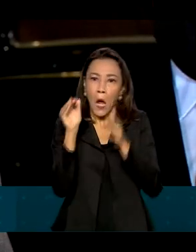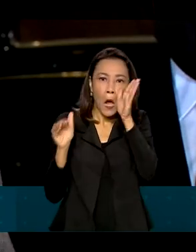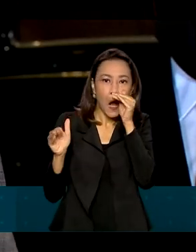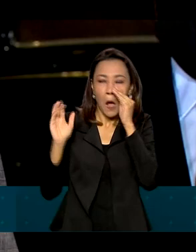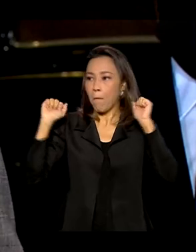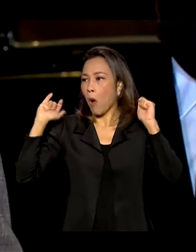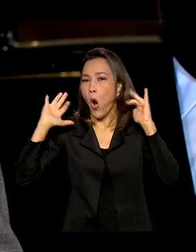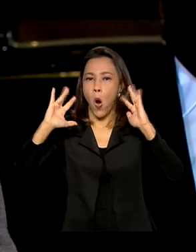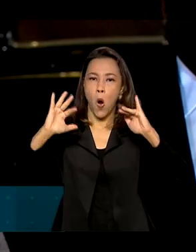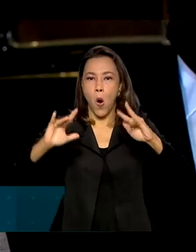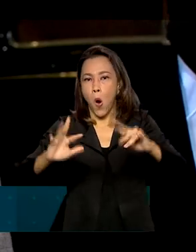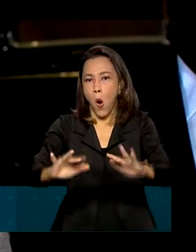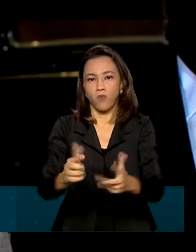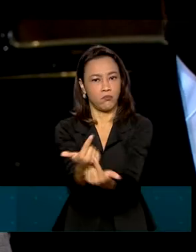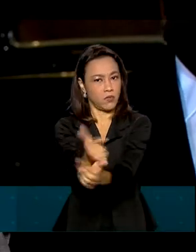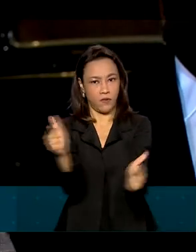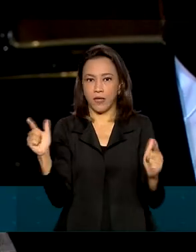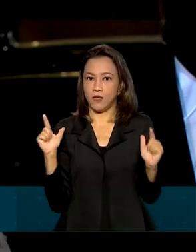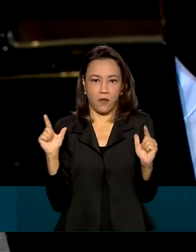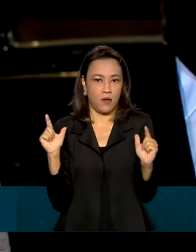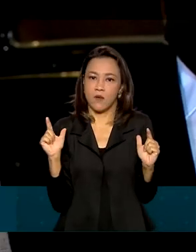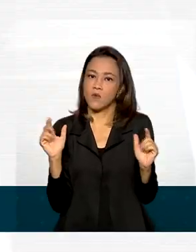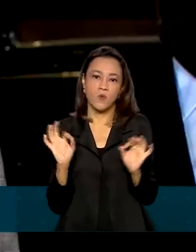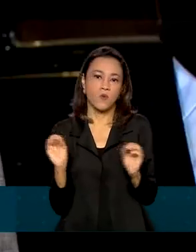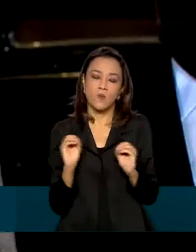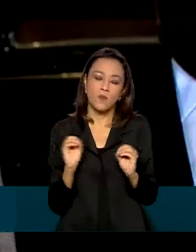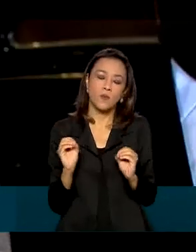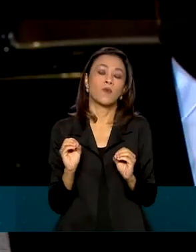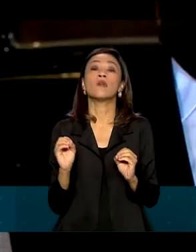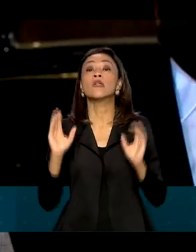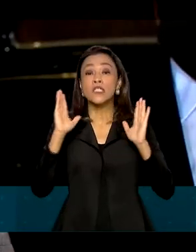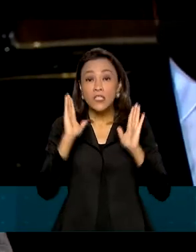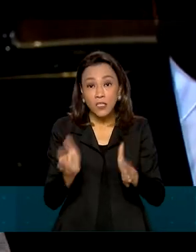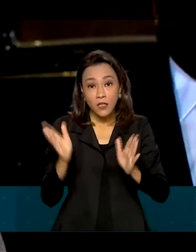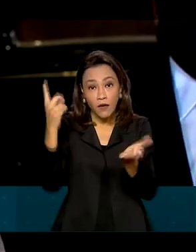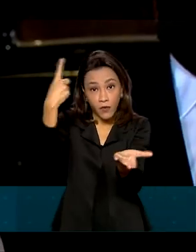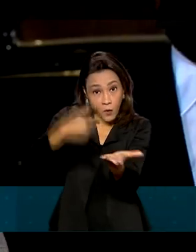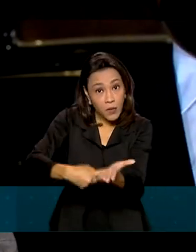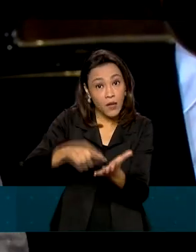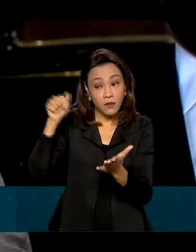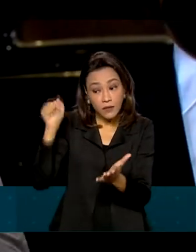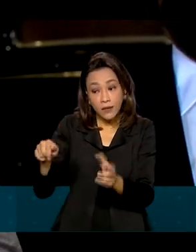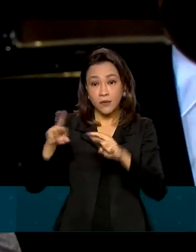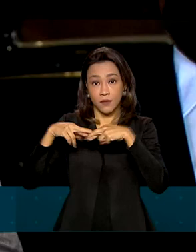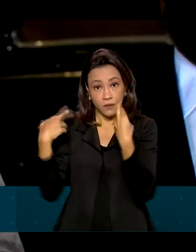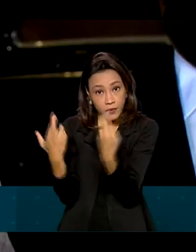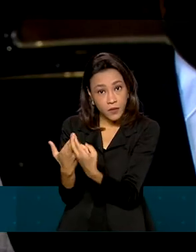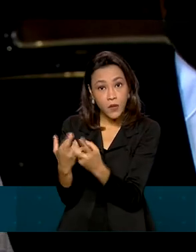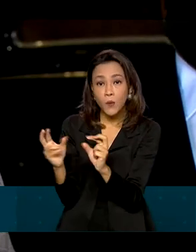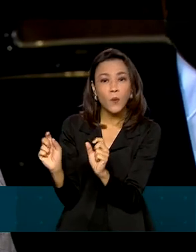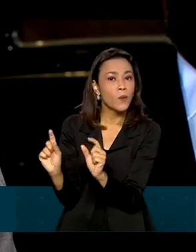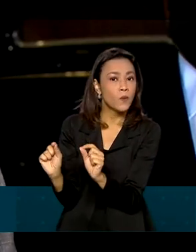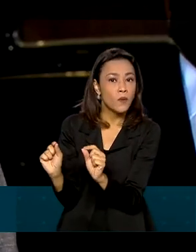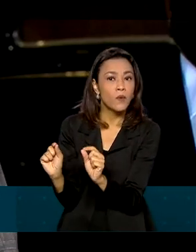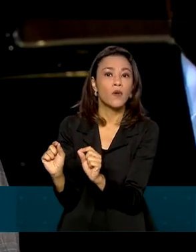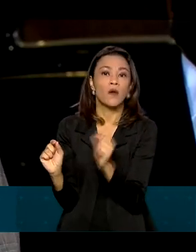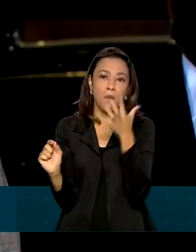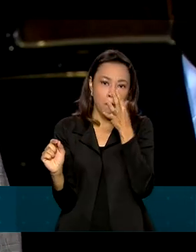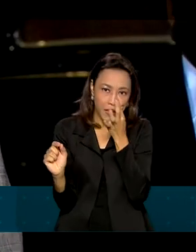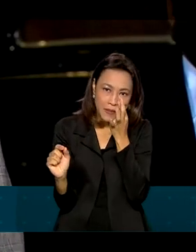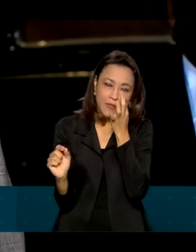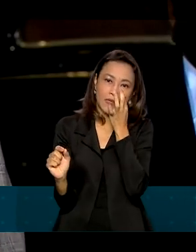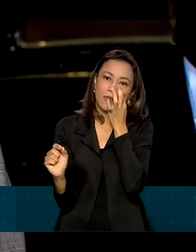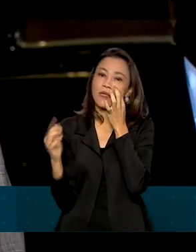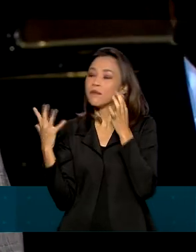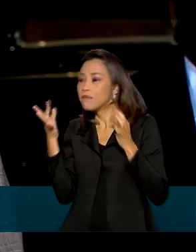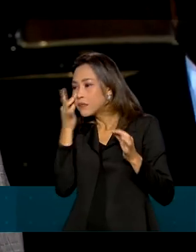notícias com relação ao público. Não terá público. Já foi acordado nessa reunião com a nossa presença e